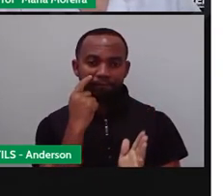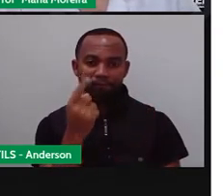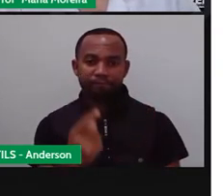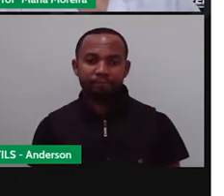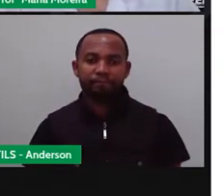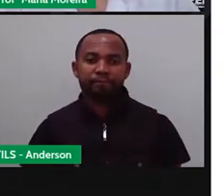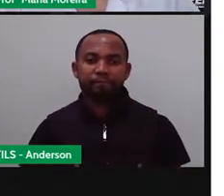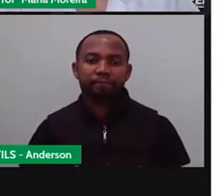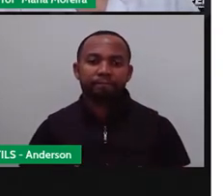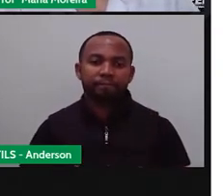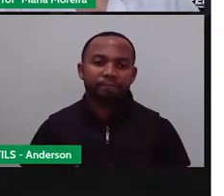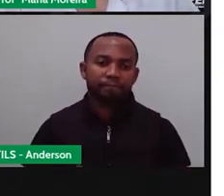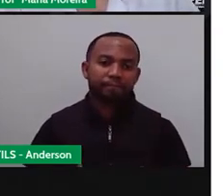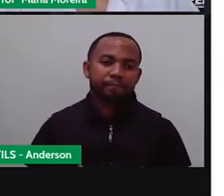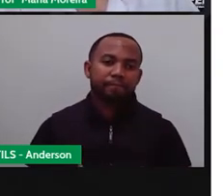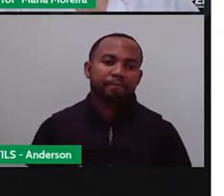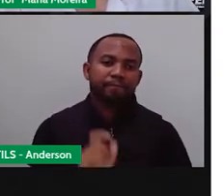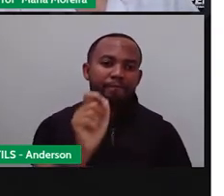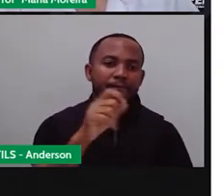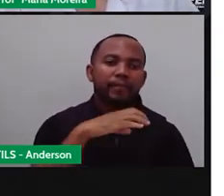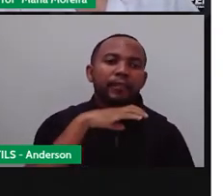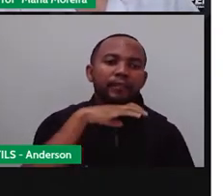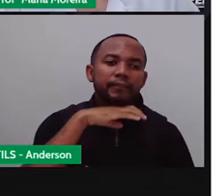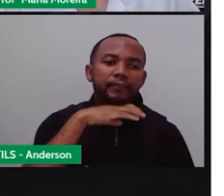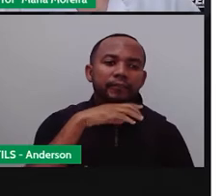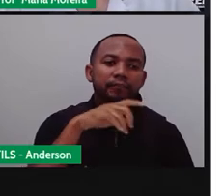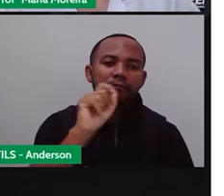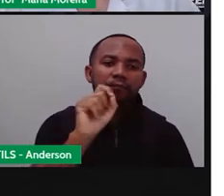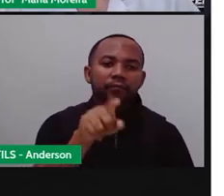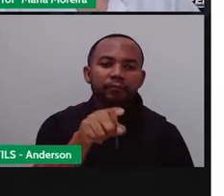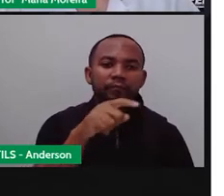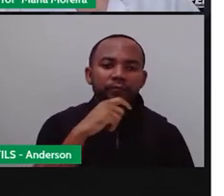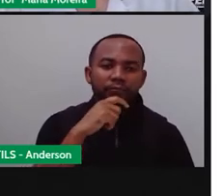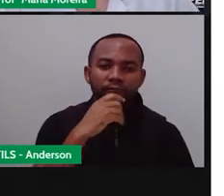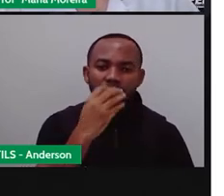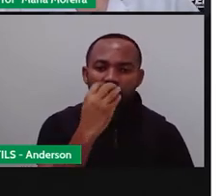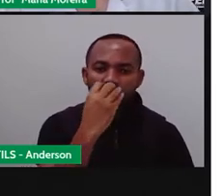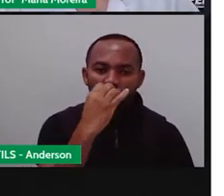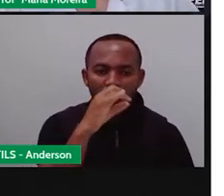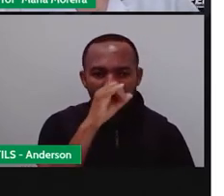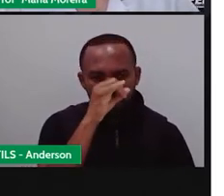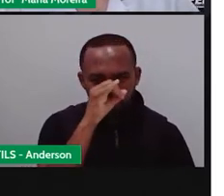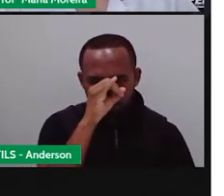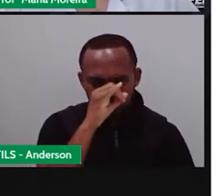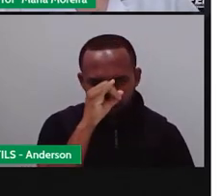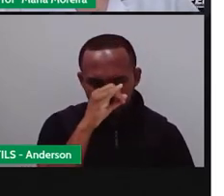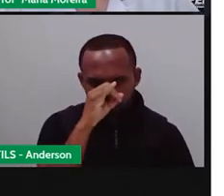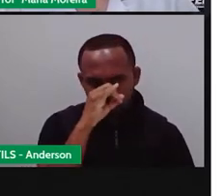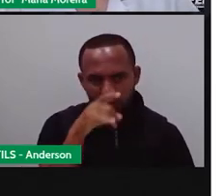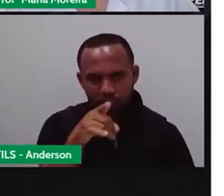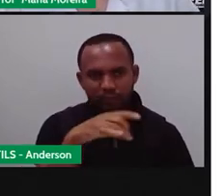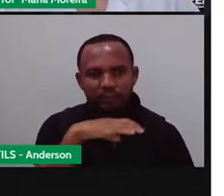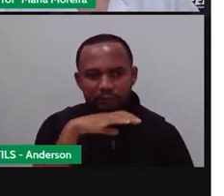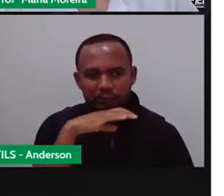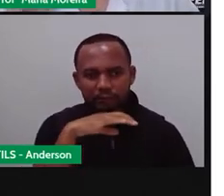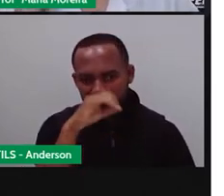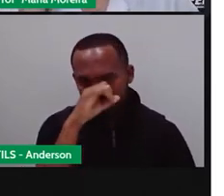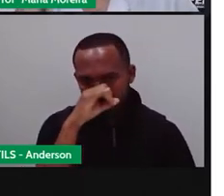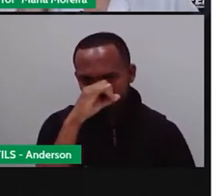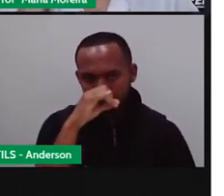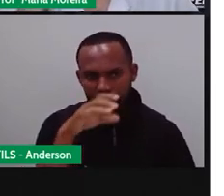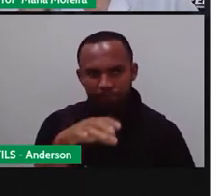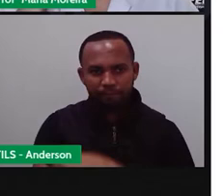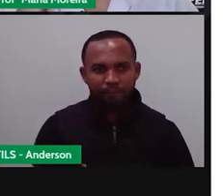E agora, olha, que animal é esse? Um porquinho. Olha o